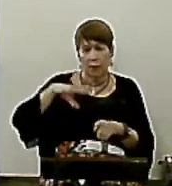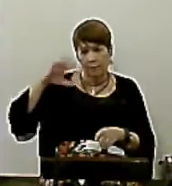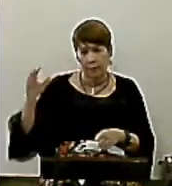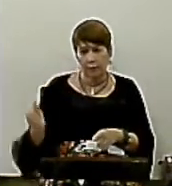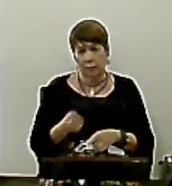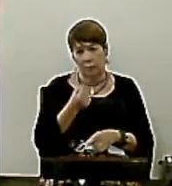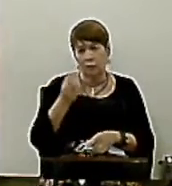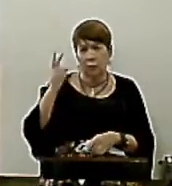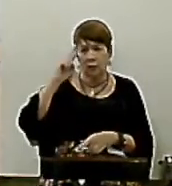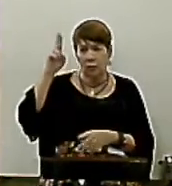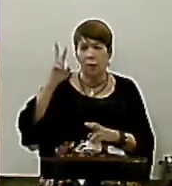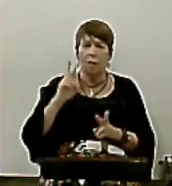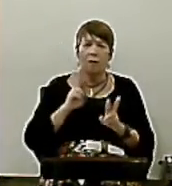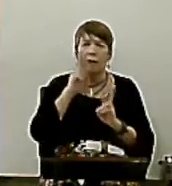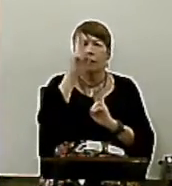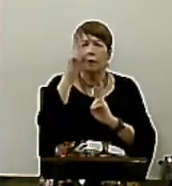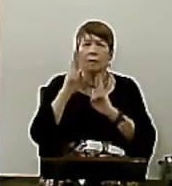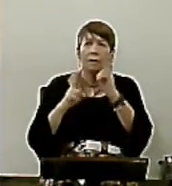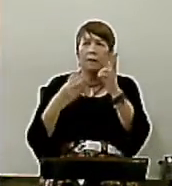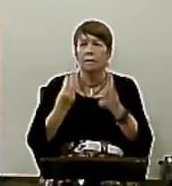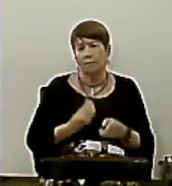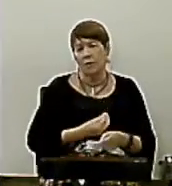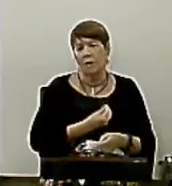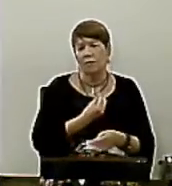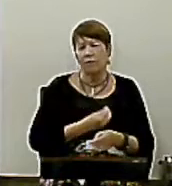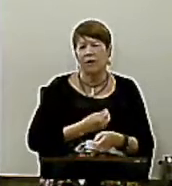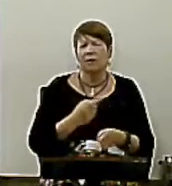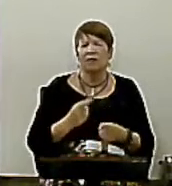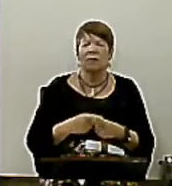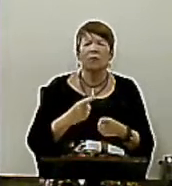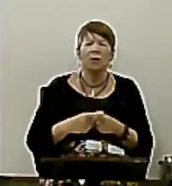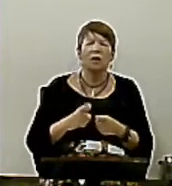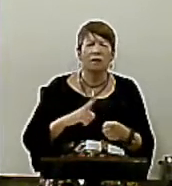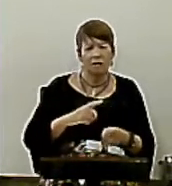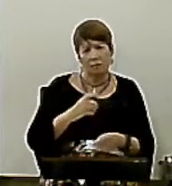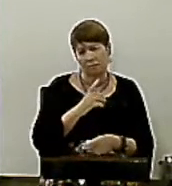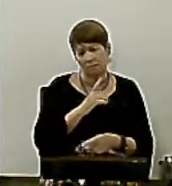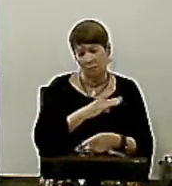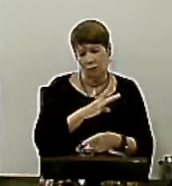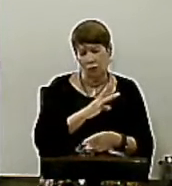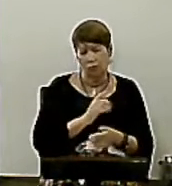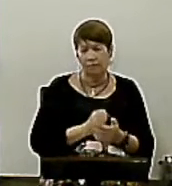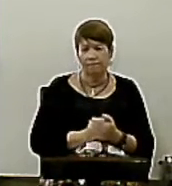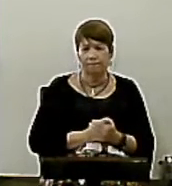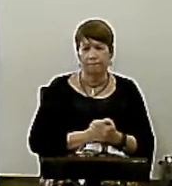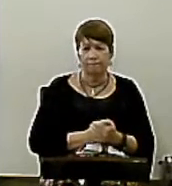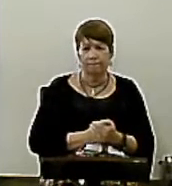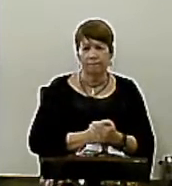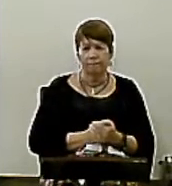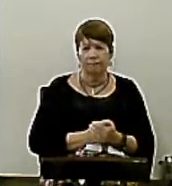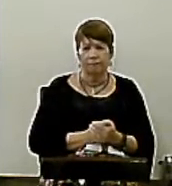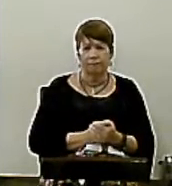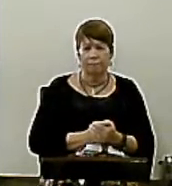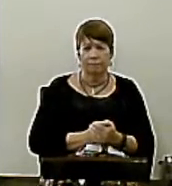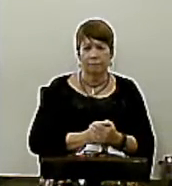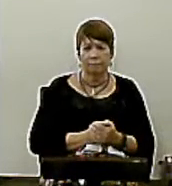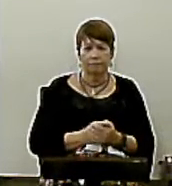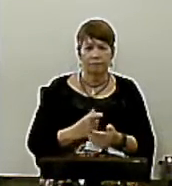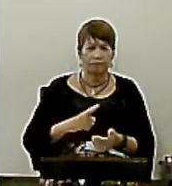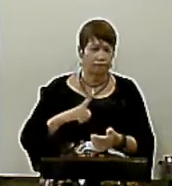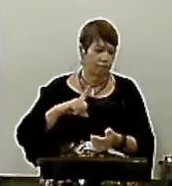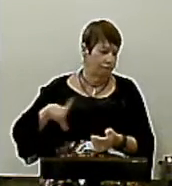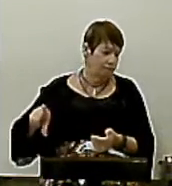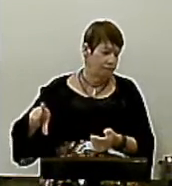fortaleza Da minha vida A quem temerei Eu não tenho medo Porque Deus ilumina O meu